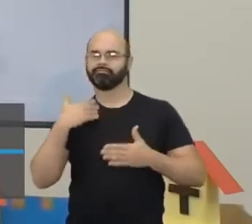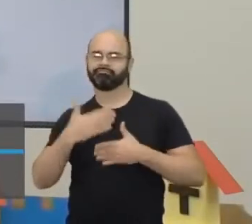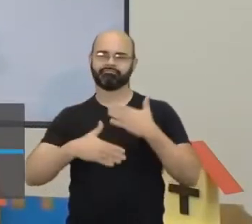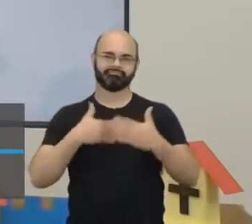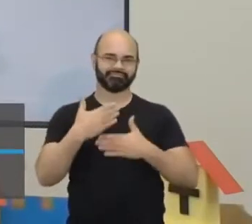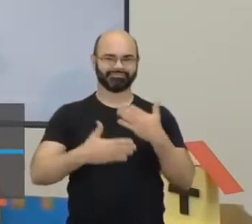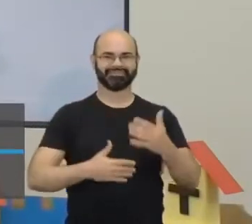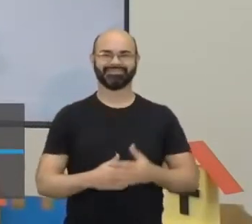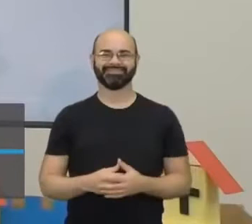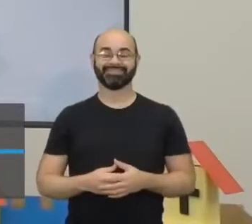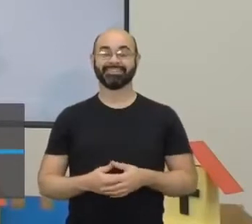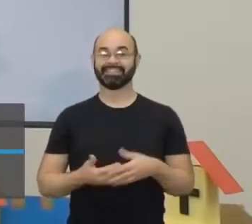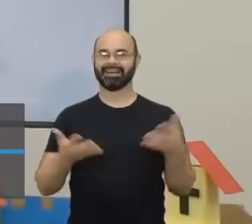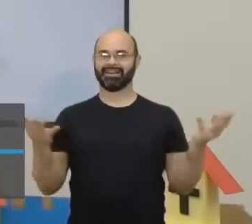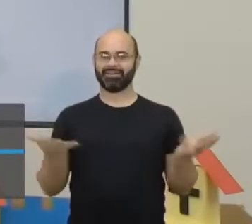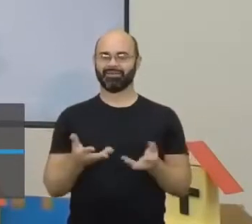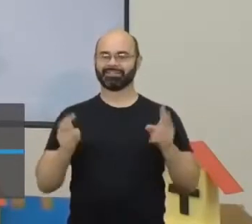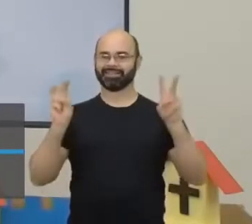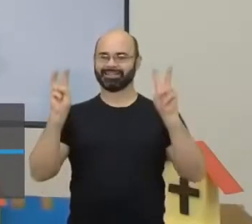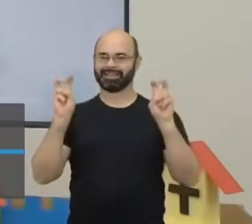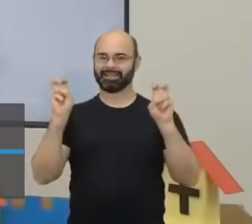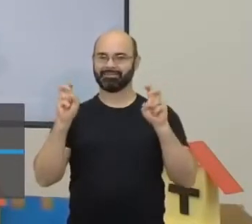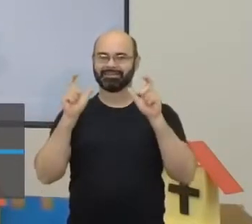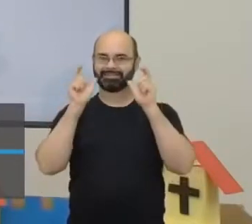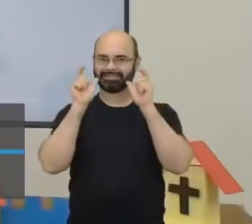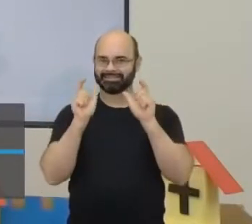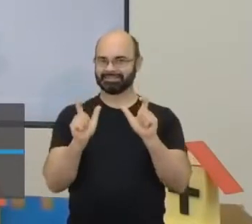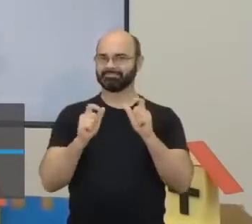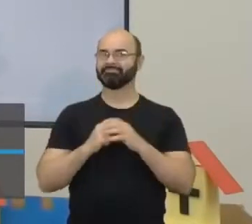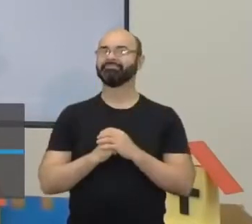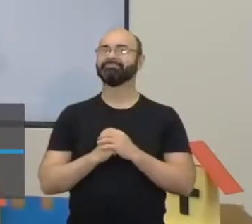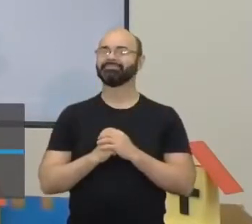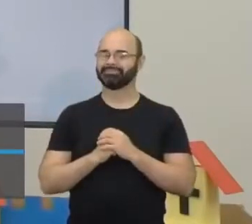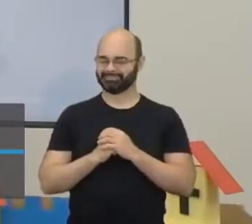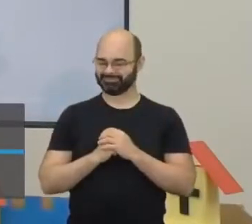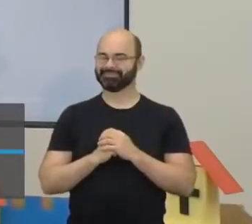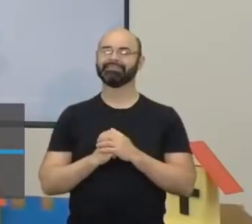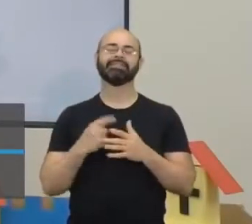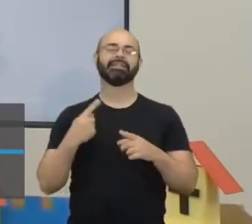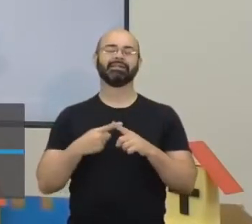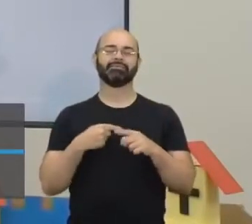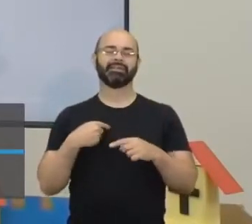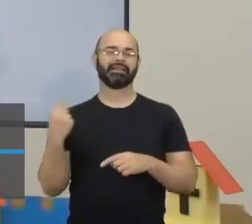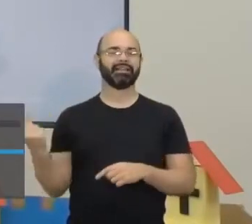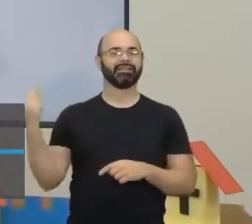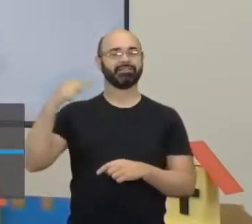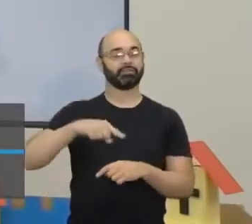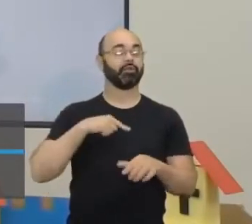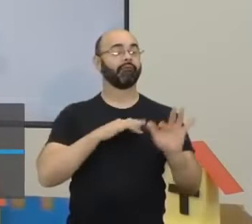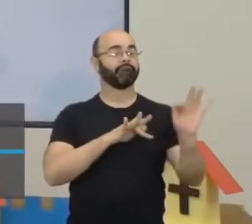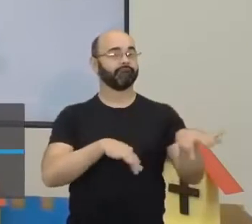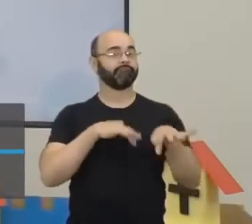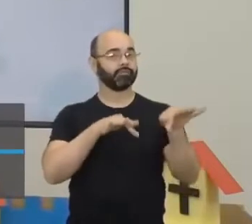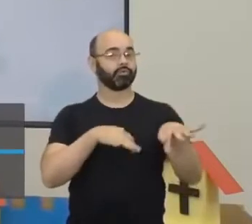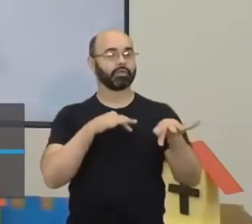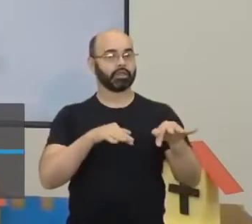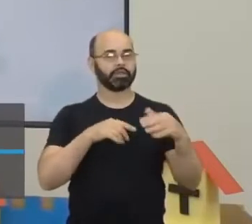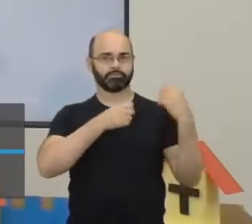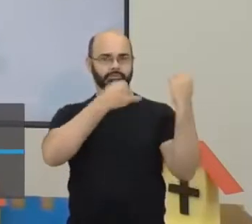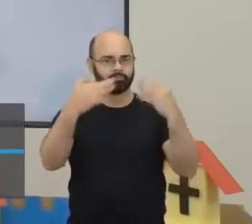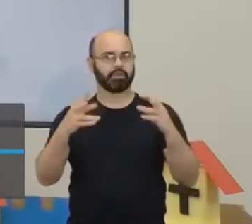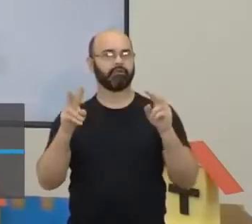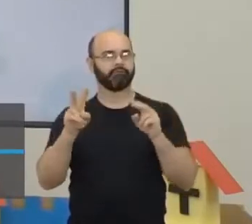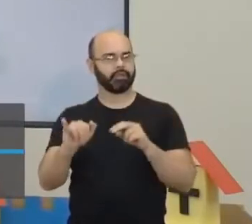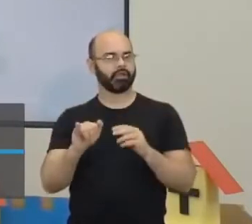e hoje nós temos um tema muito interessante, né? Porque eu sempre e falo assim, olha, vamos chegar no feudalismo, vamos chegar no feudalismo.